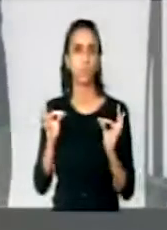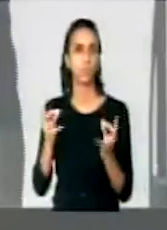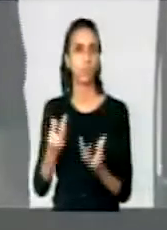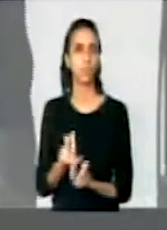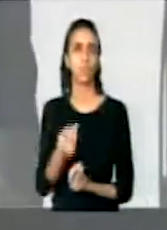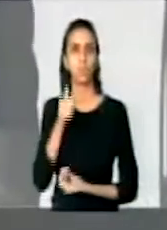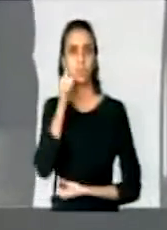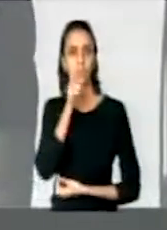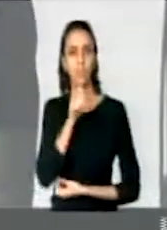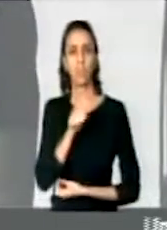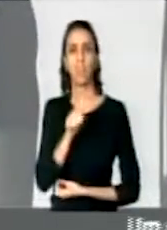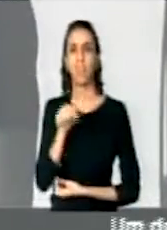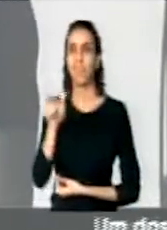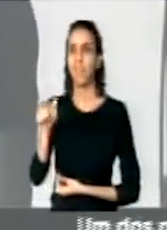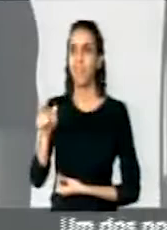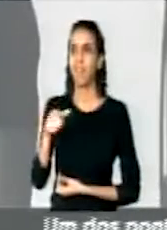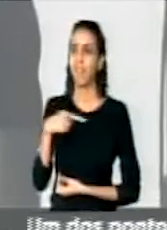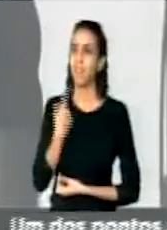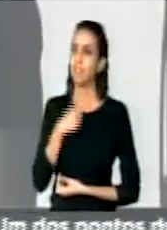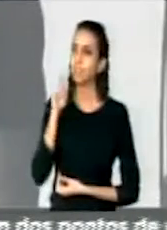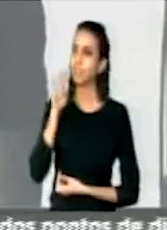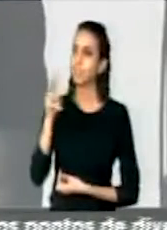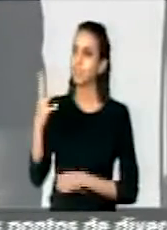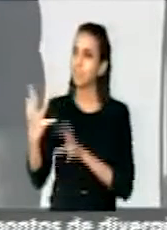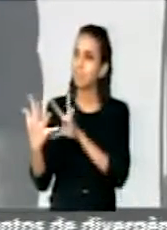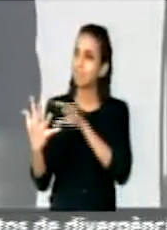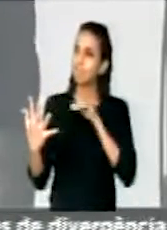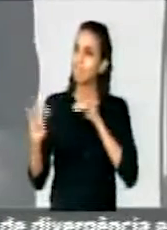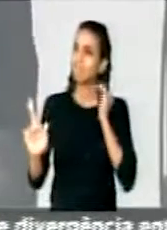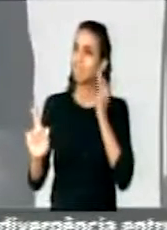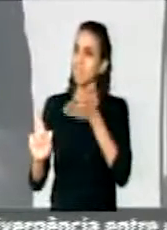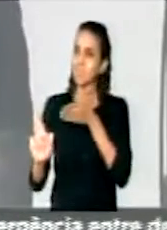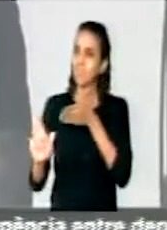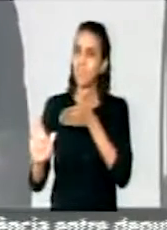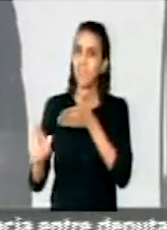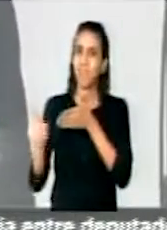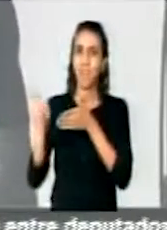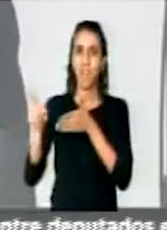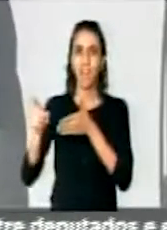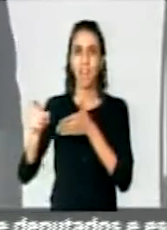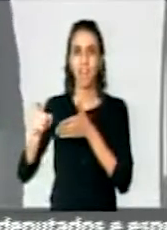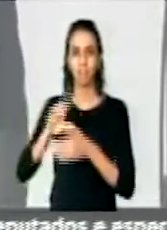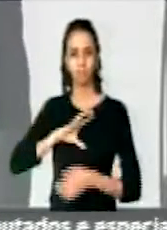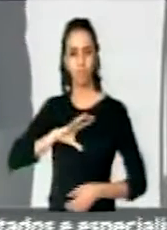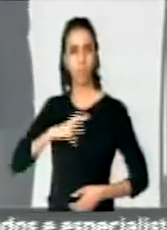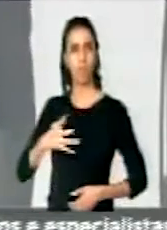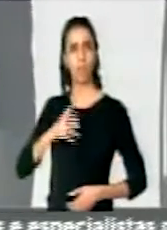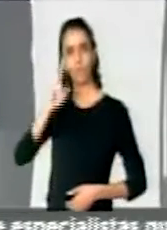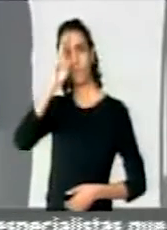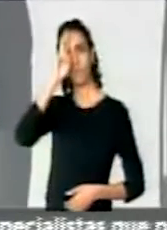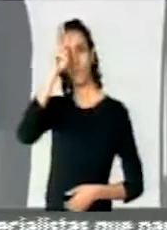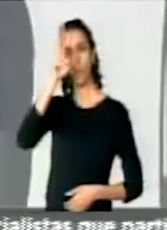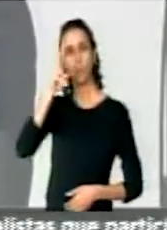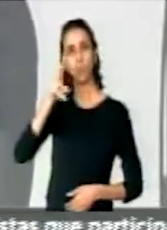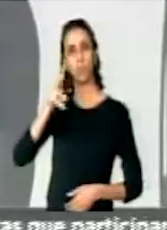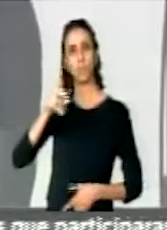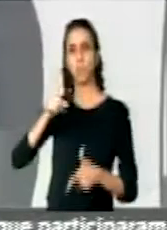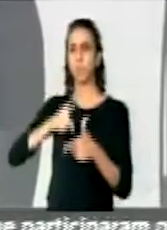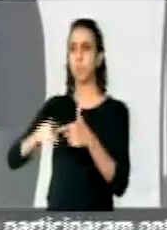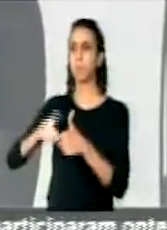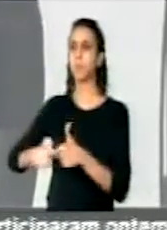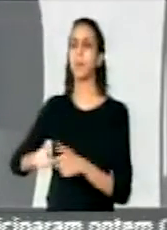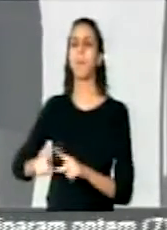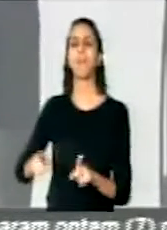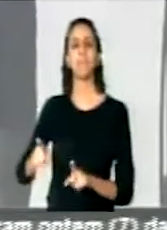elas que nos servem de inspiração no dia a dia, pela sua perseverança, pela sua coragem de enfrentar os problemas.